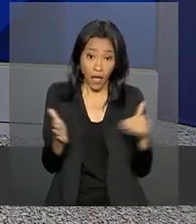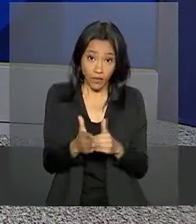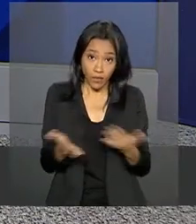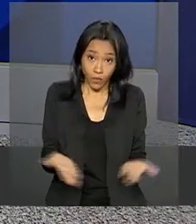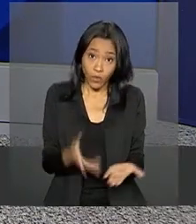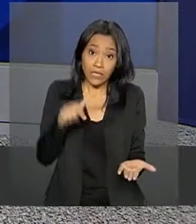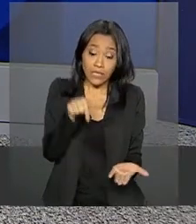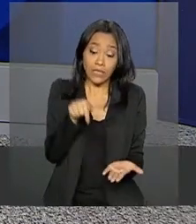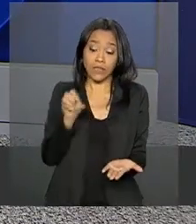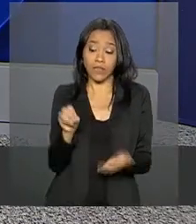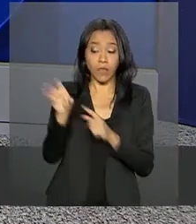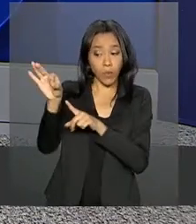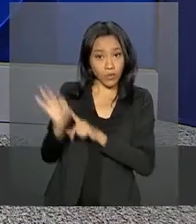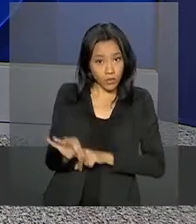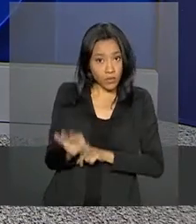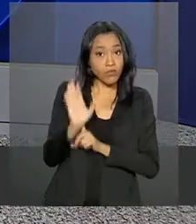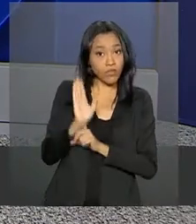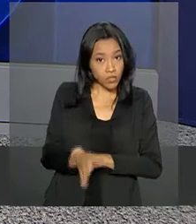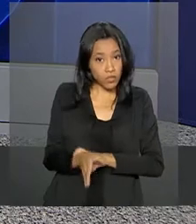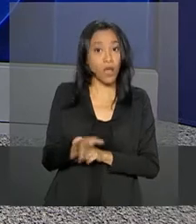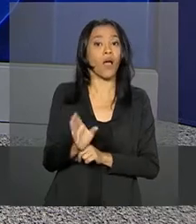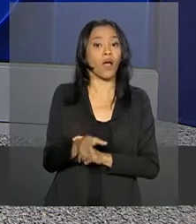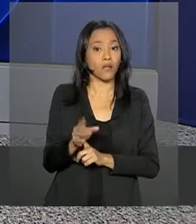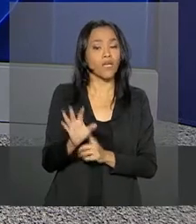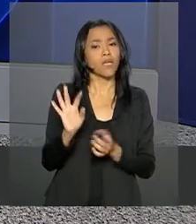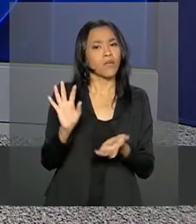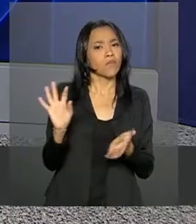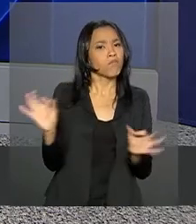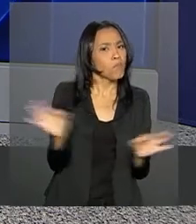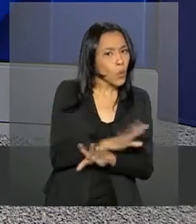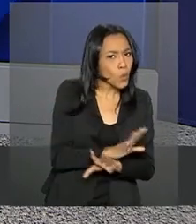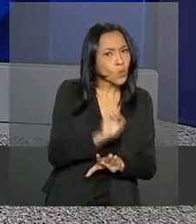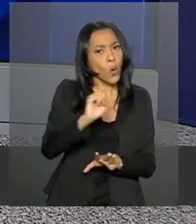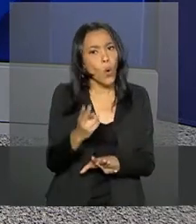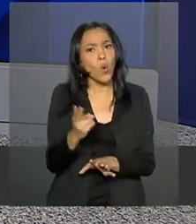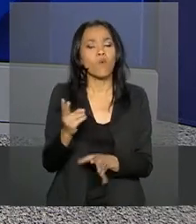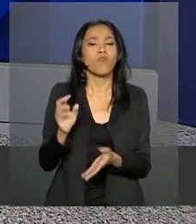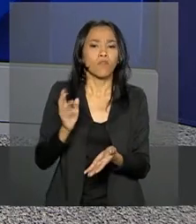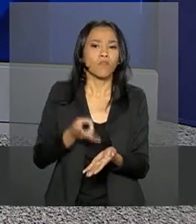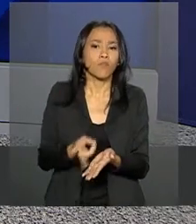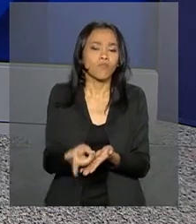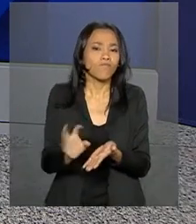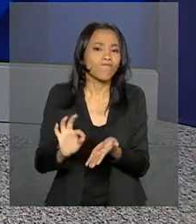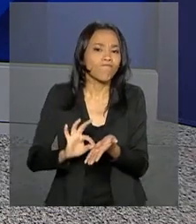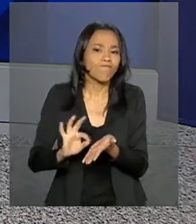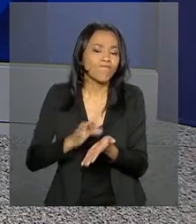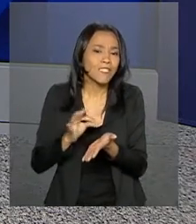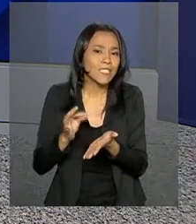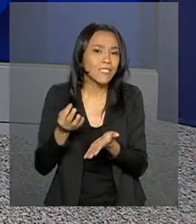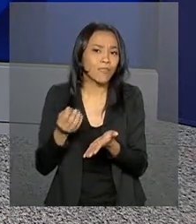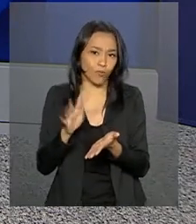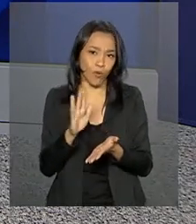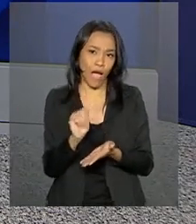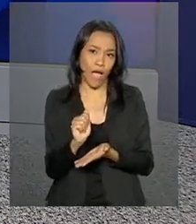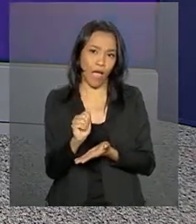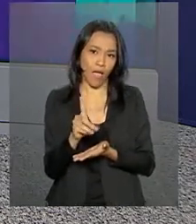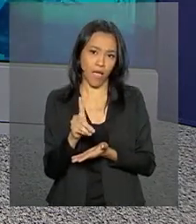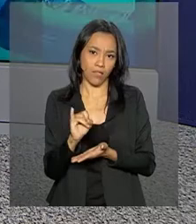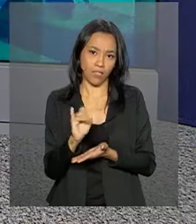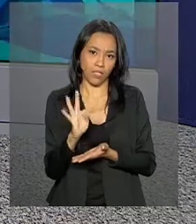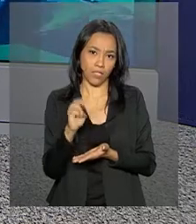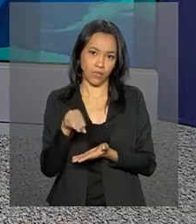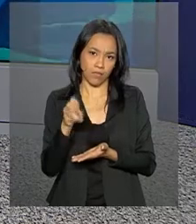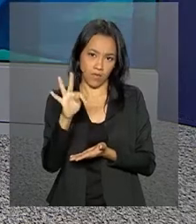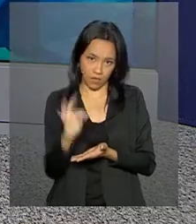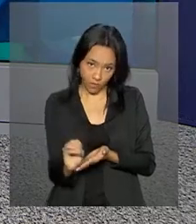dos estudantes já concluíram ou iniciaram o processo de aditamento. Nós ficamos por aqui.